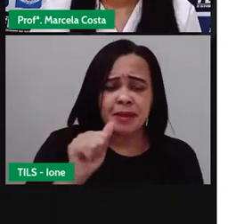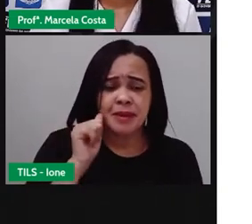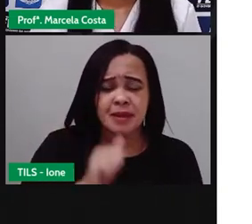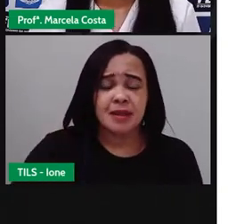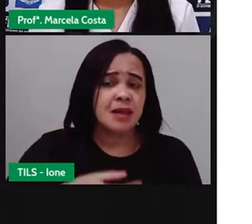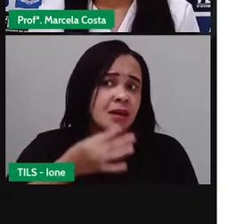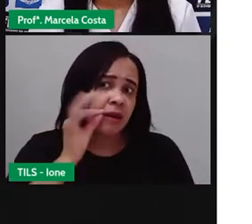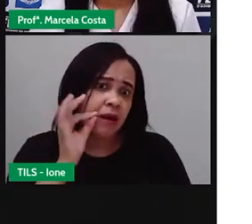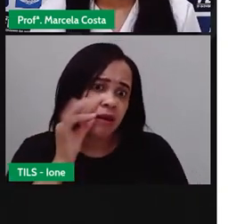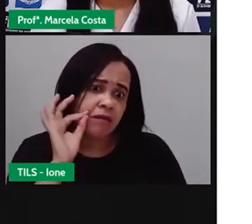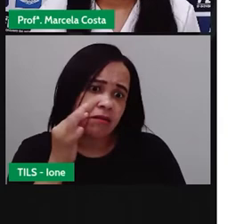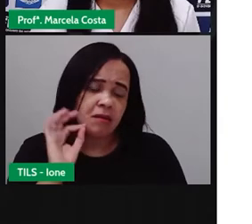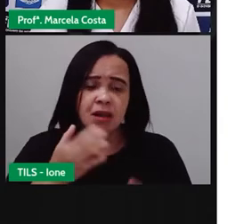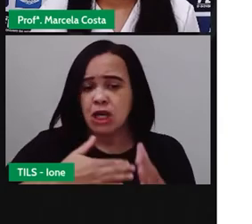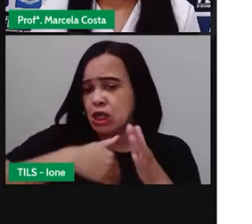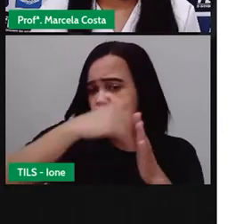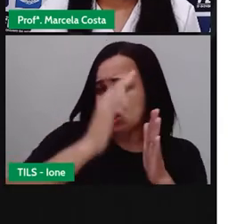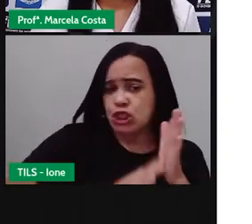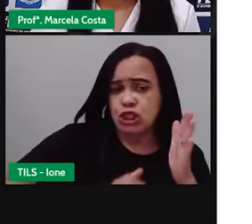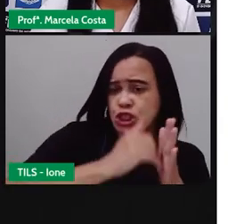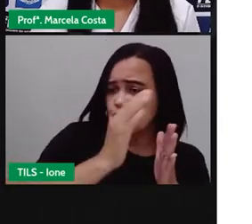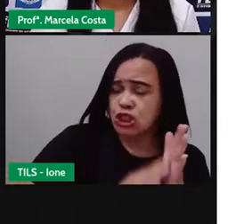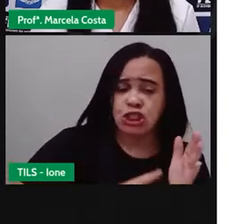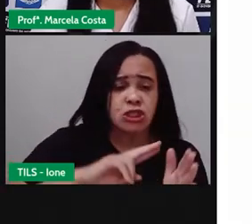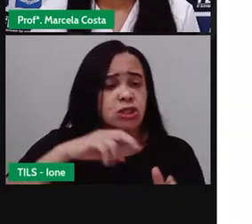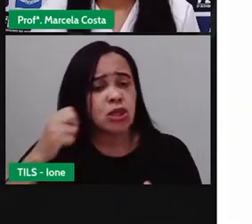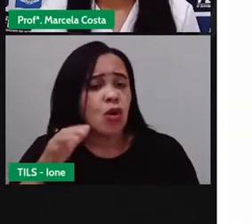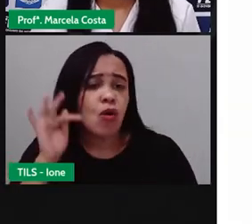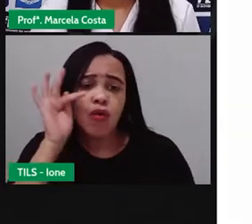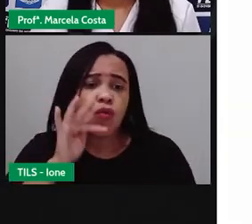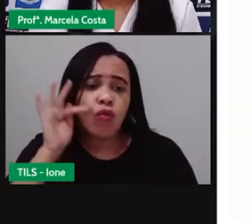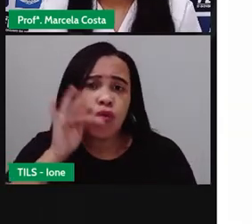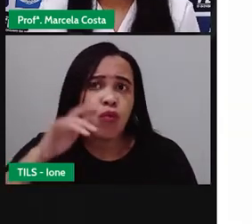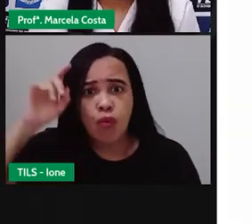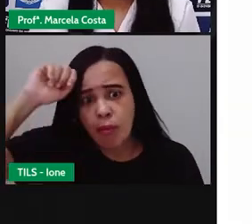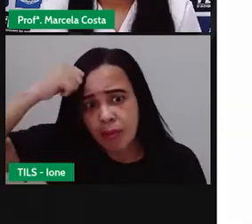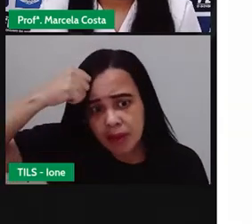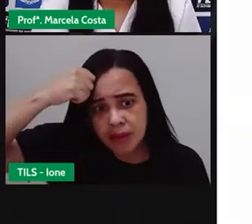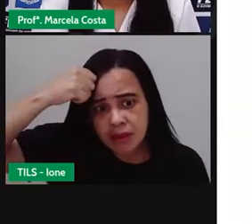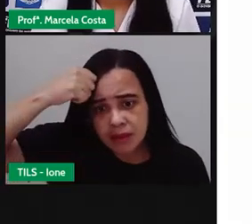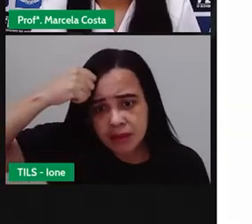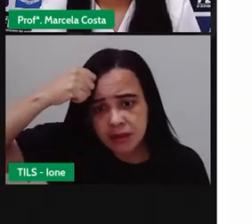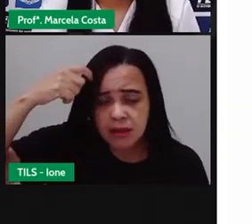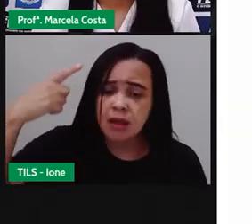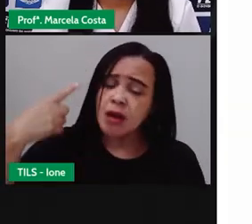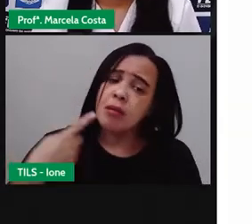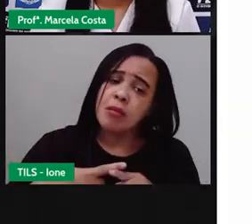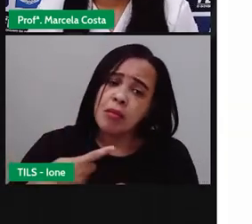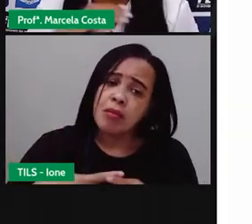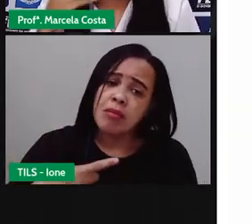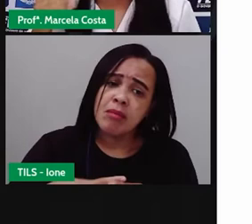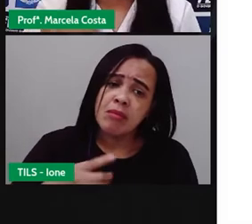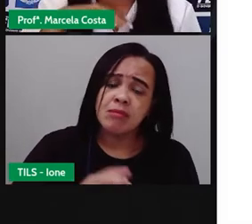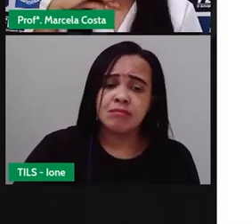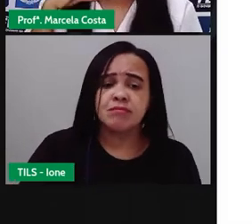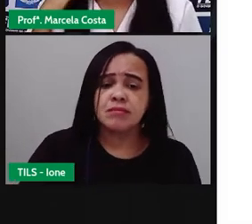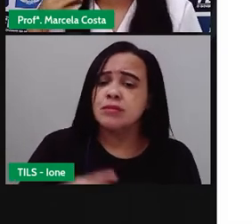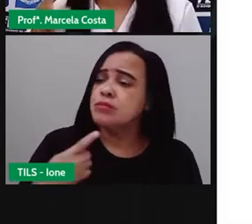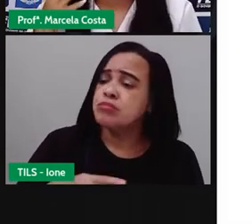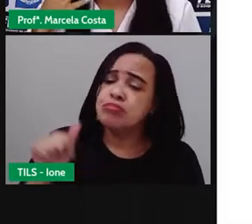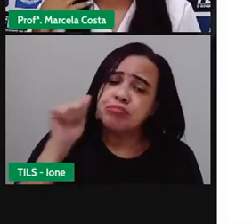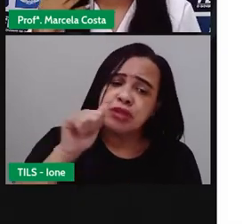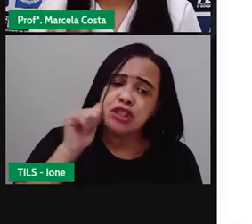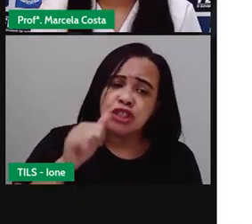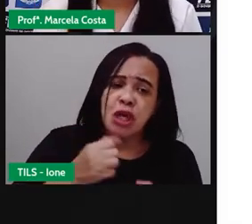ou da jabuticaba? Por que vocês acham que ela ficava dizendo várias